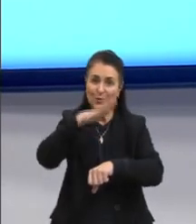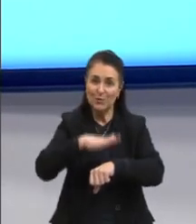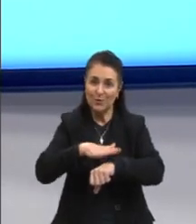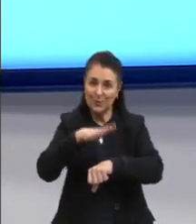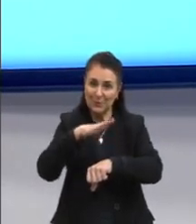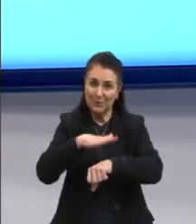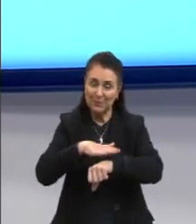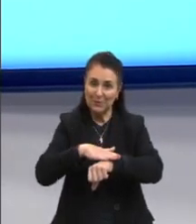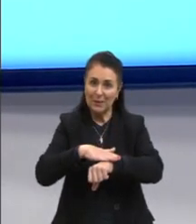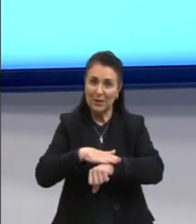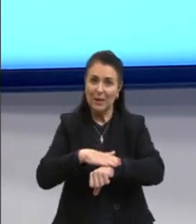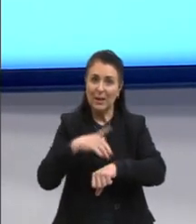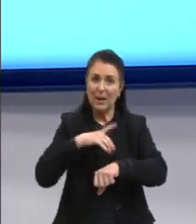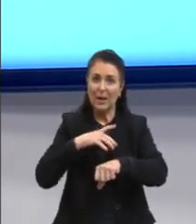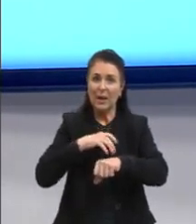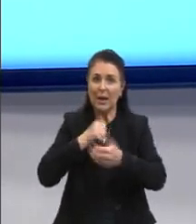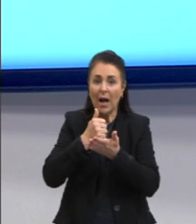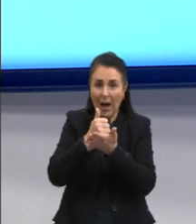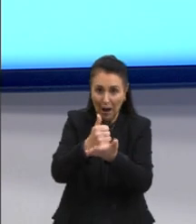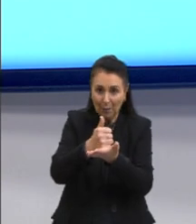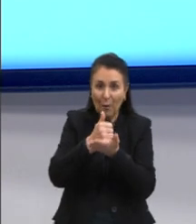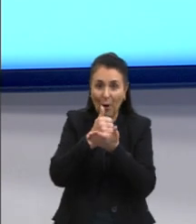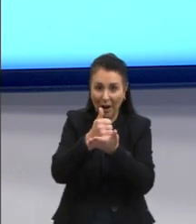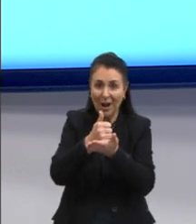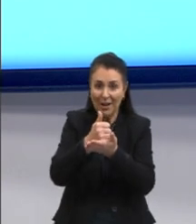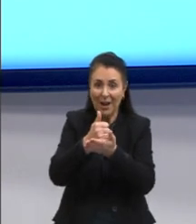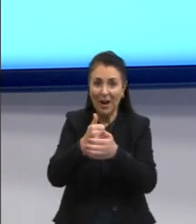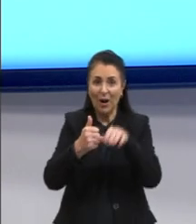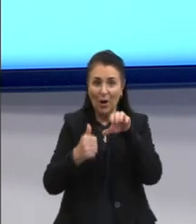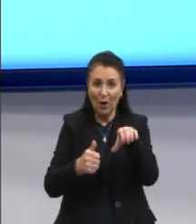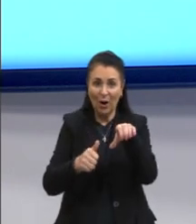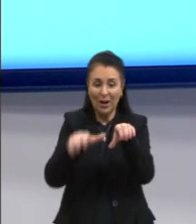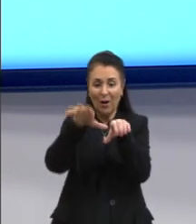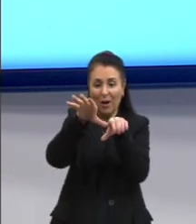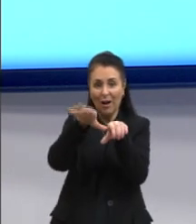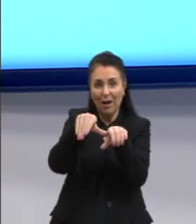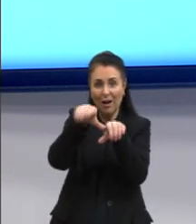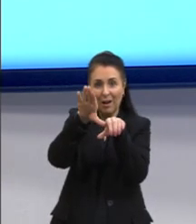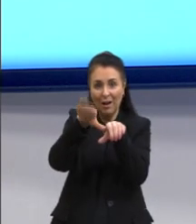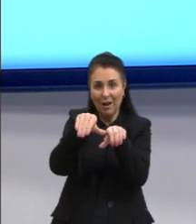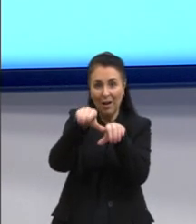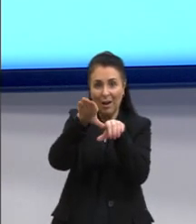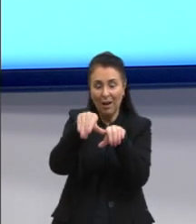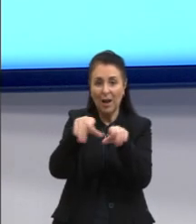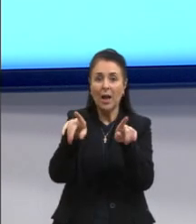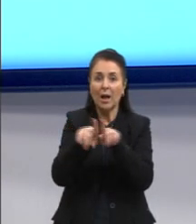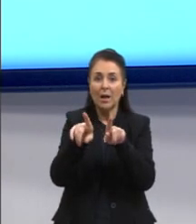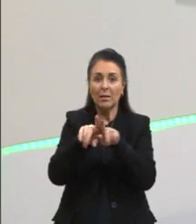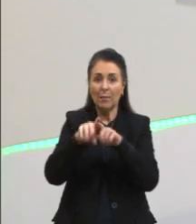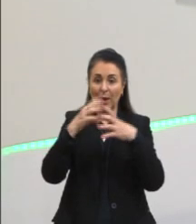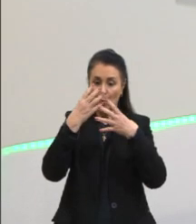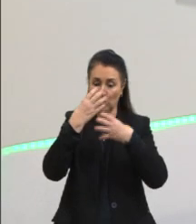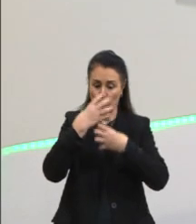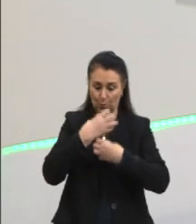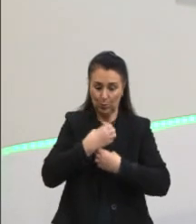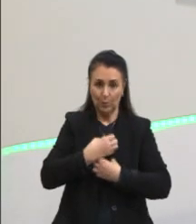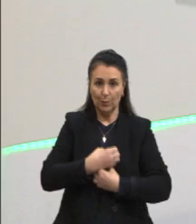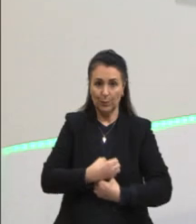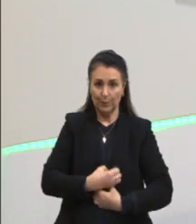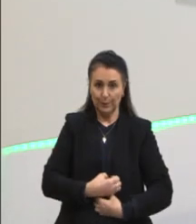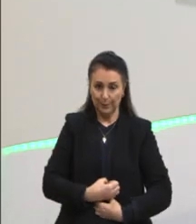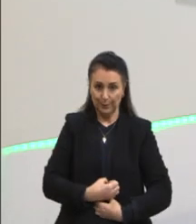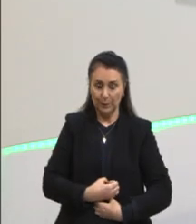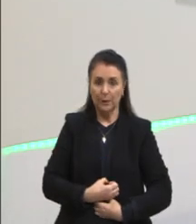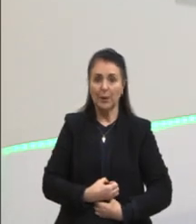que é apoio para as asas e os músculos. O sistema digestório desse grupo, então, é